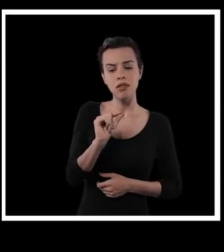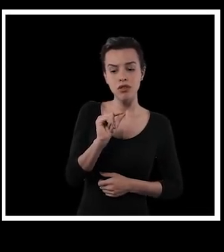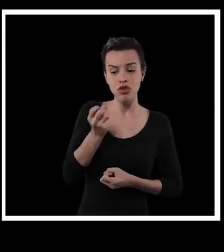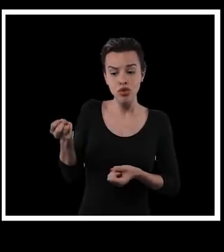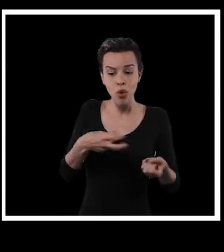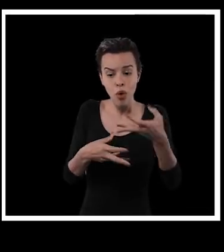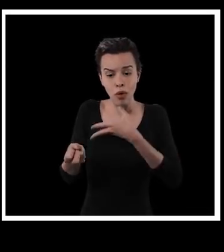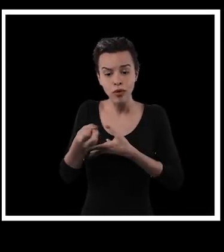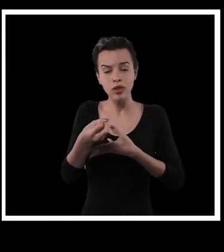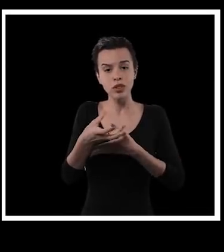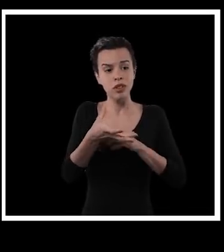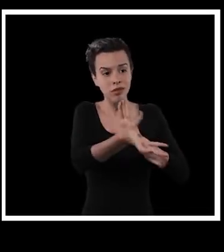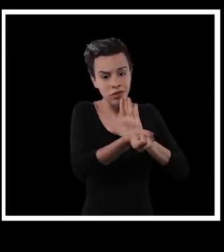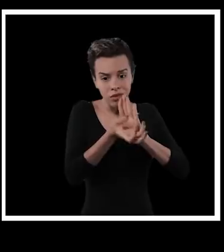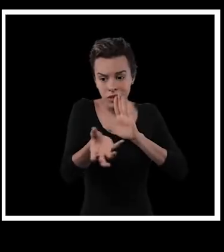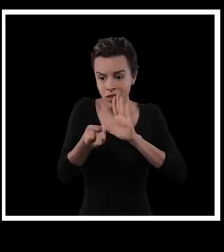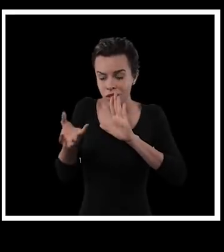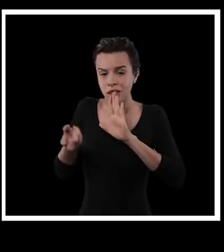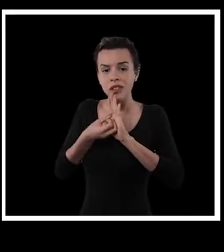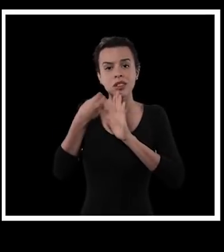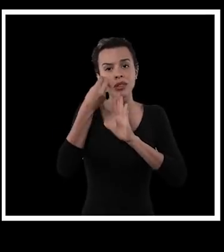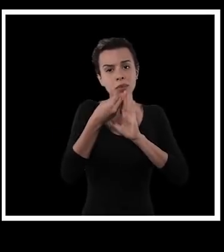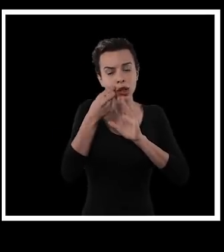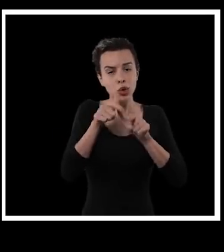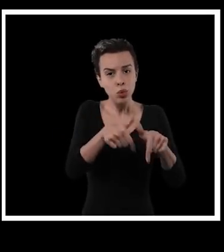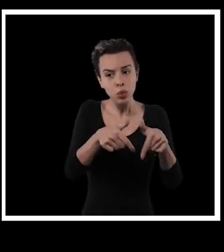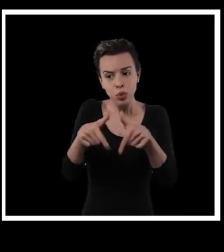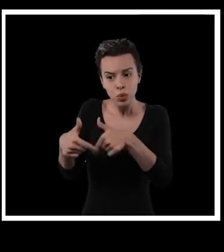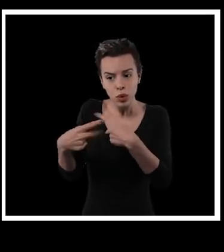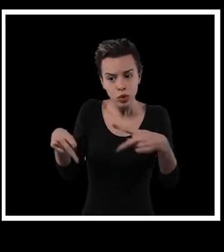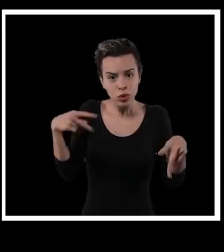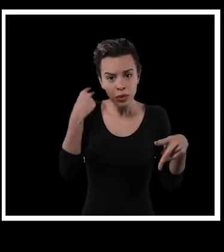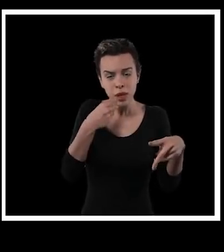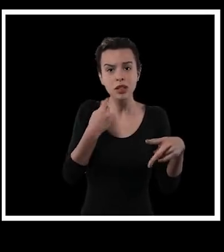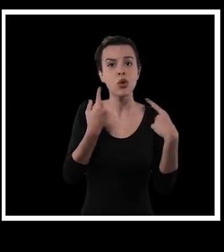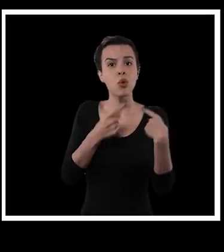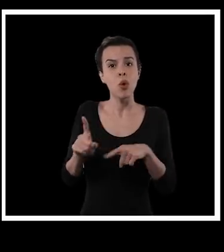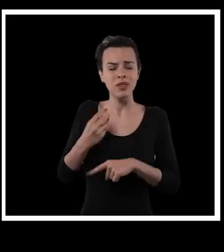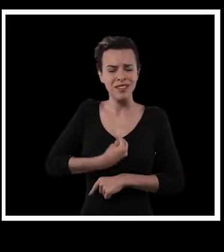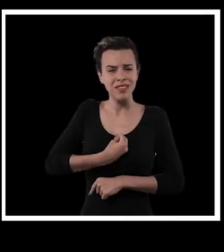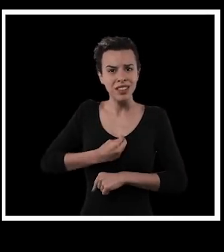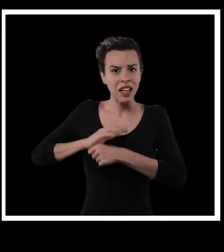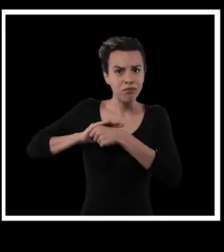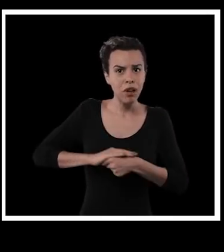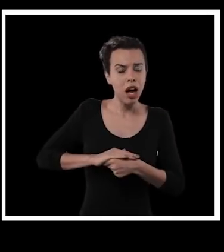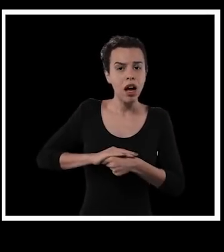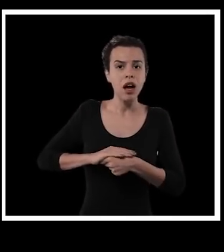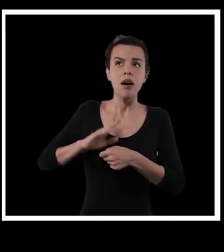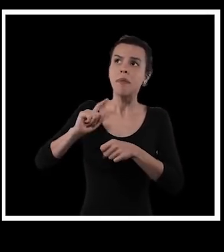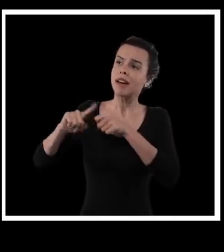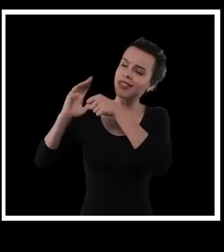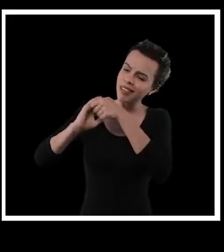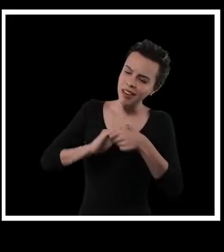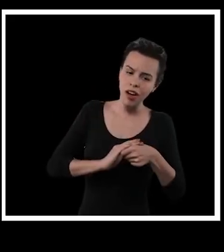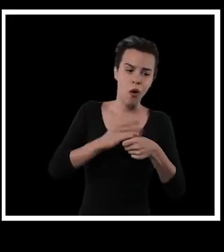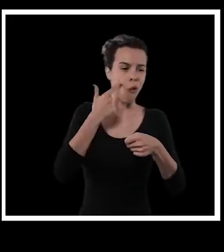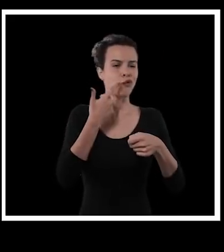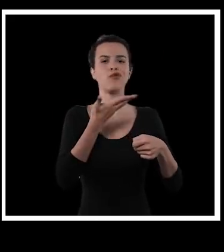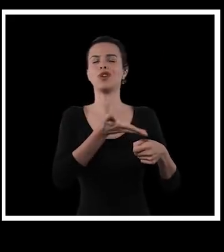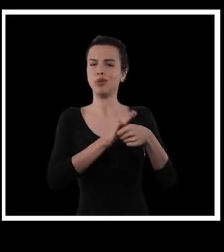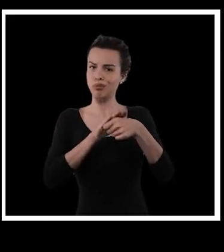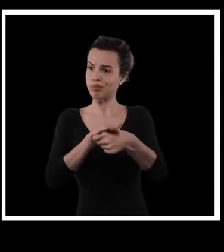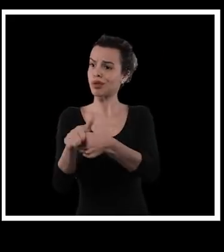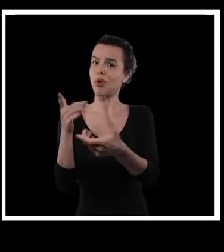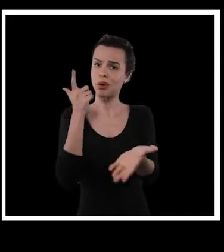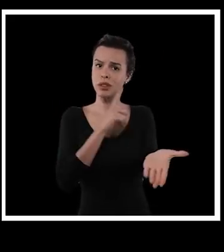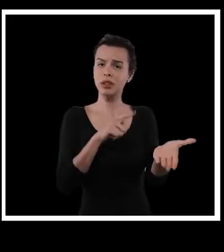centro novos saberes, é justamente para trazer a experiência de luta dessas pessoas contra a precariedade da vida, e não para que a precariedade sirva